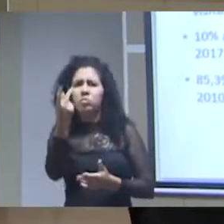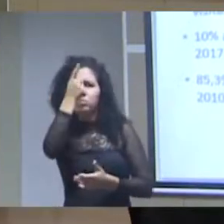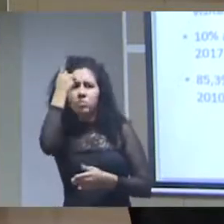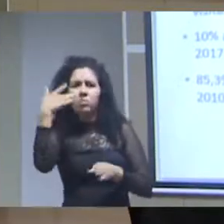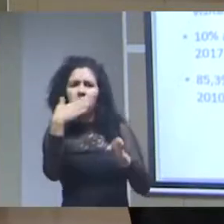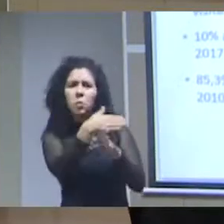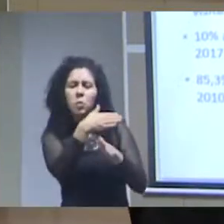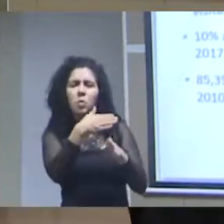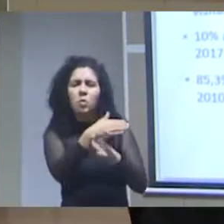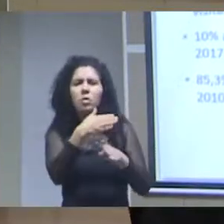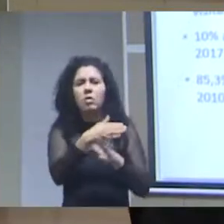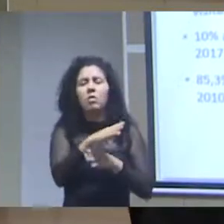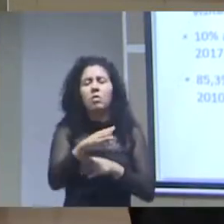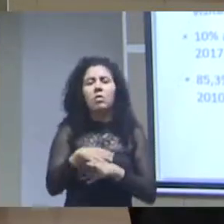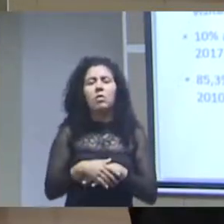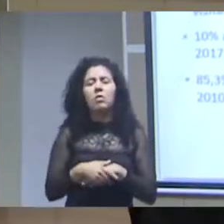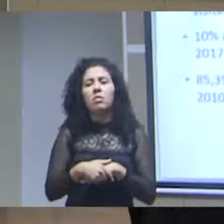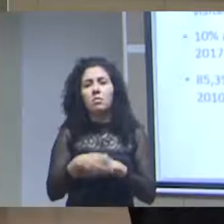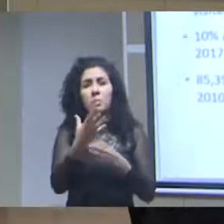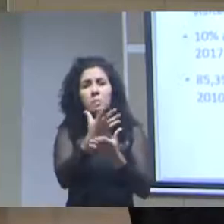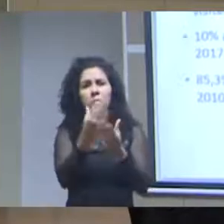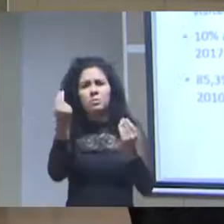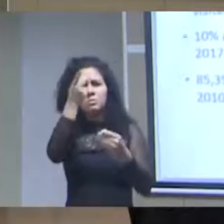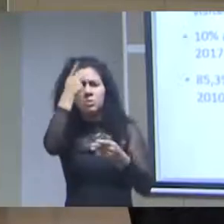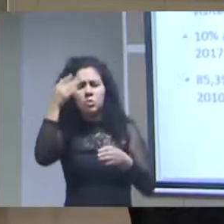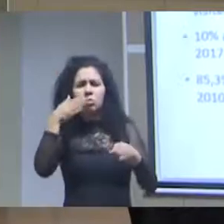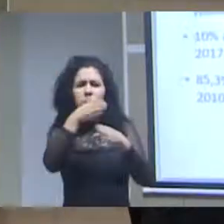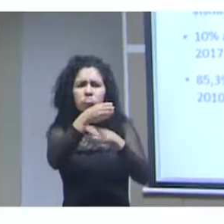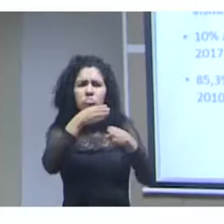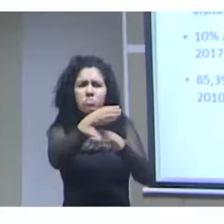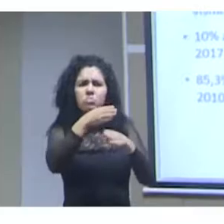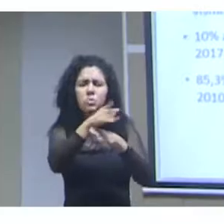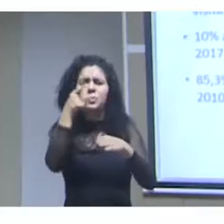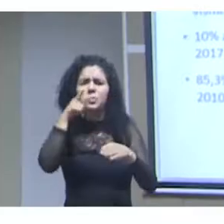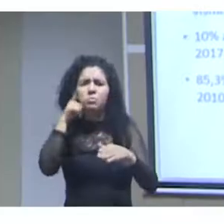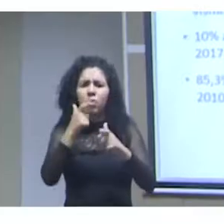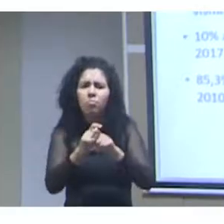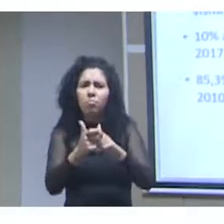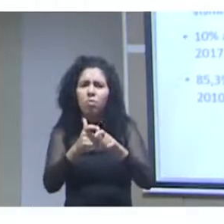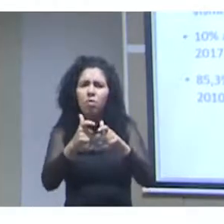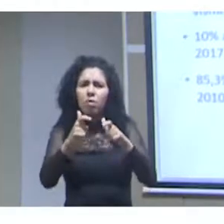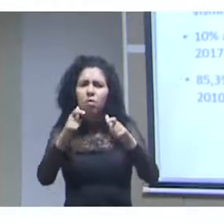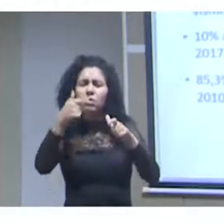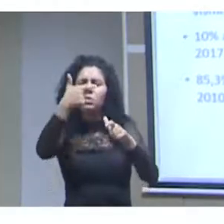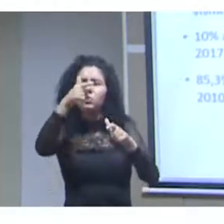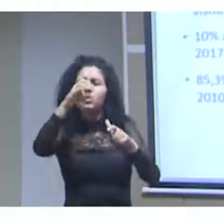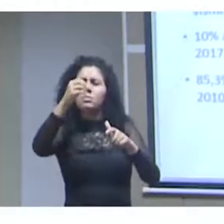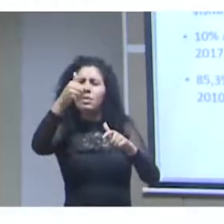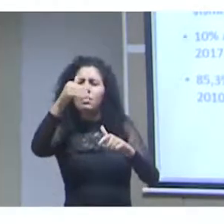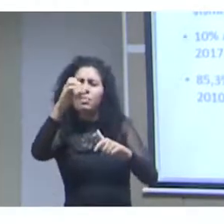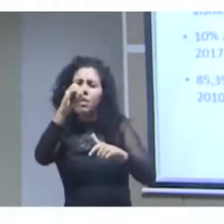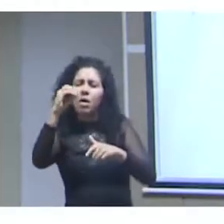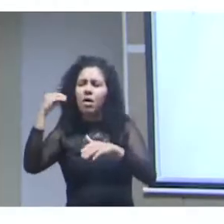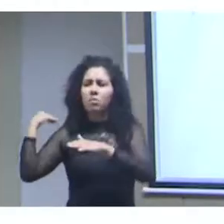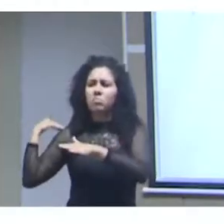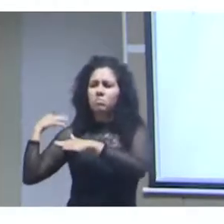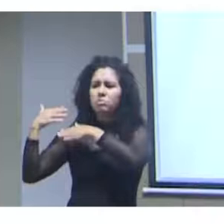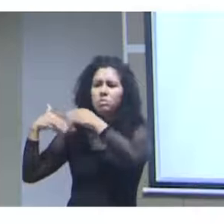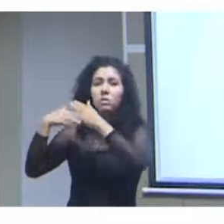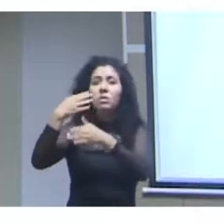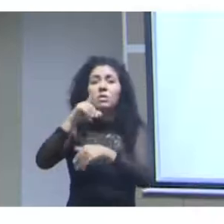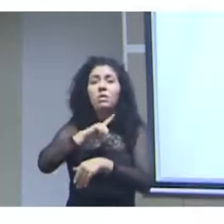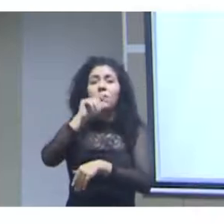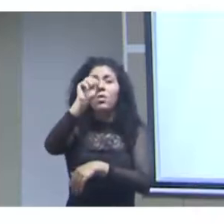no ano passado e com um crescimento desde 2010 de 85% lá no